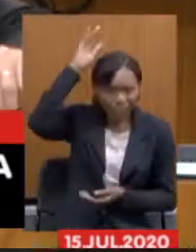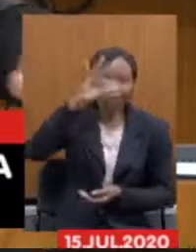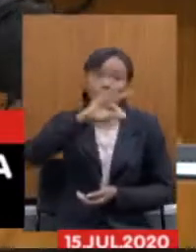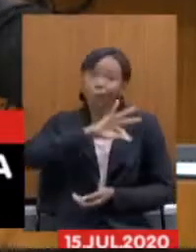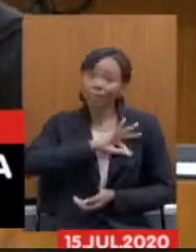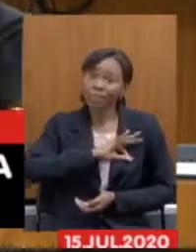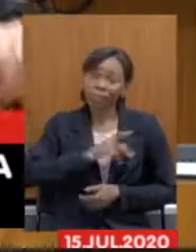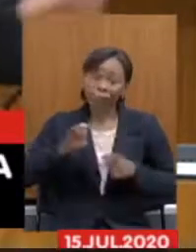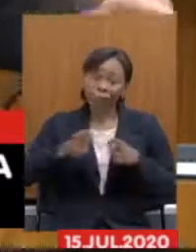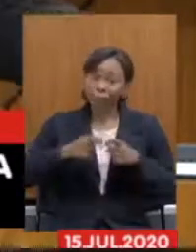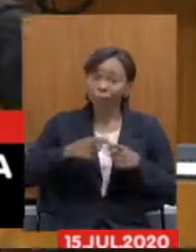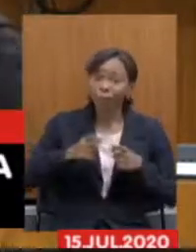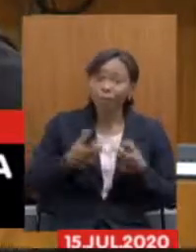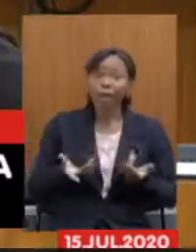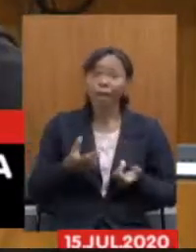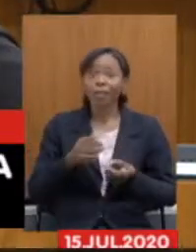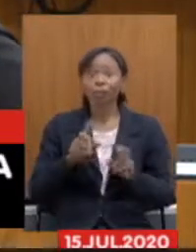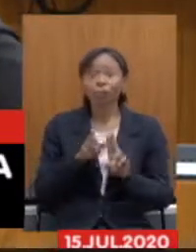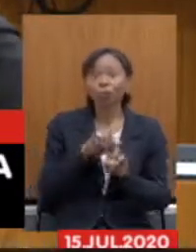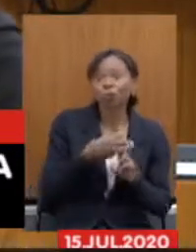o médico, o enfermeiro, o SUS.